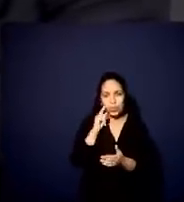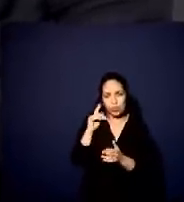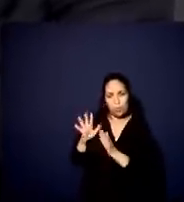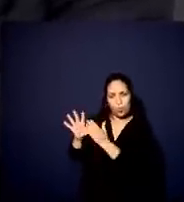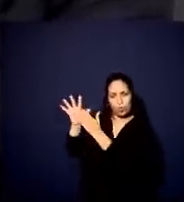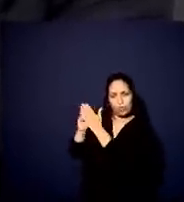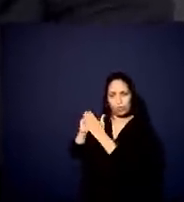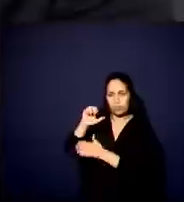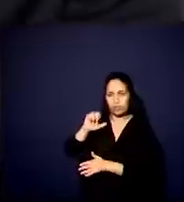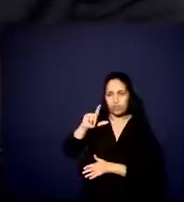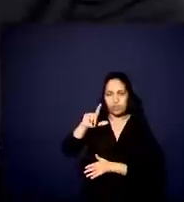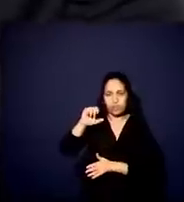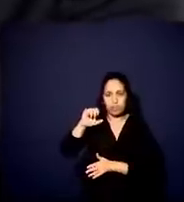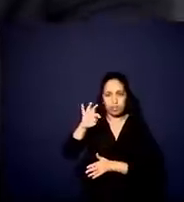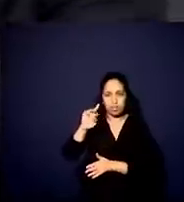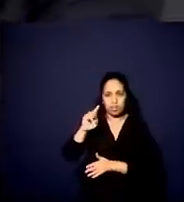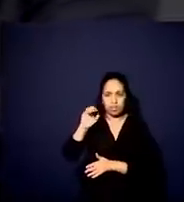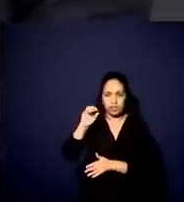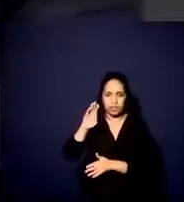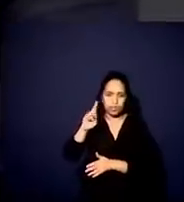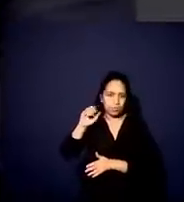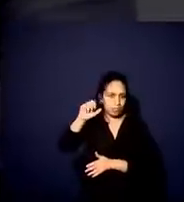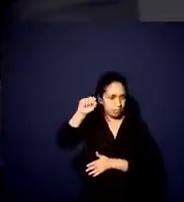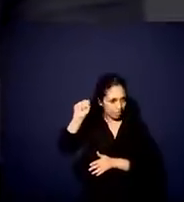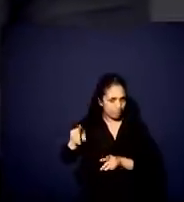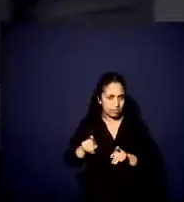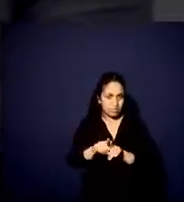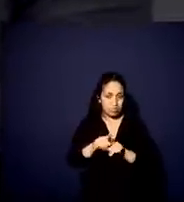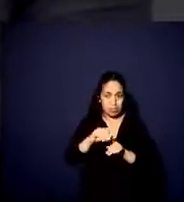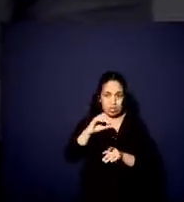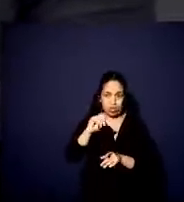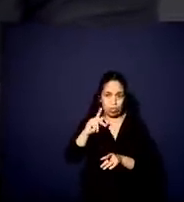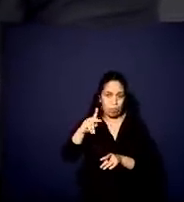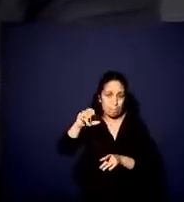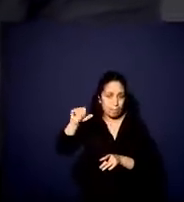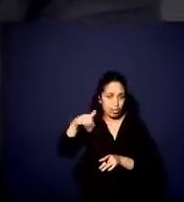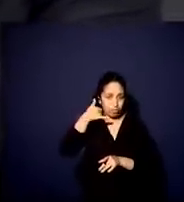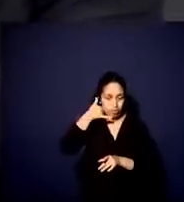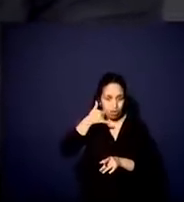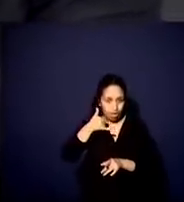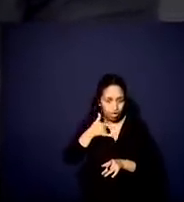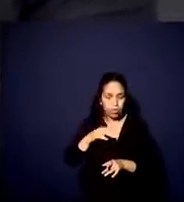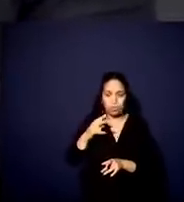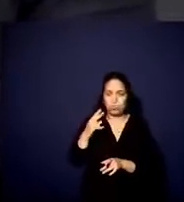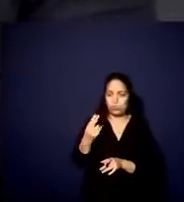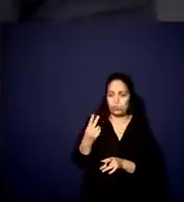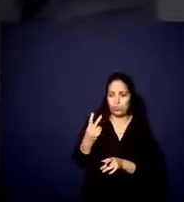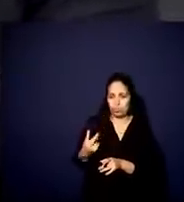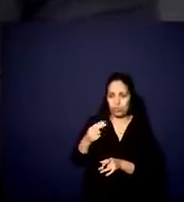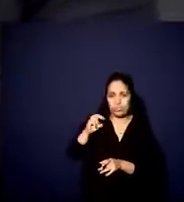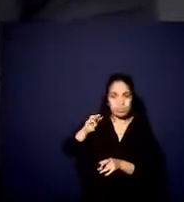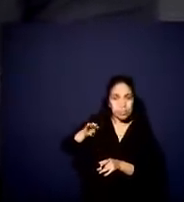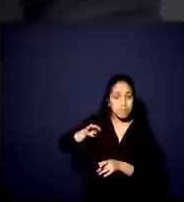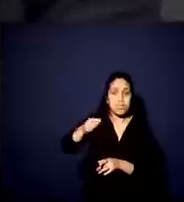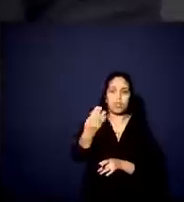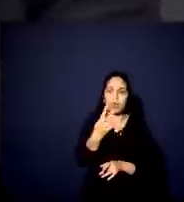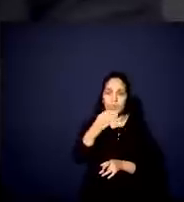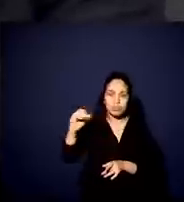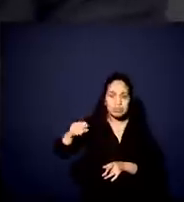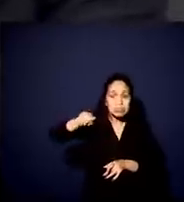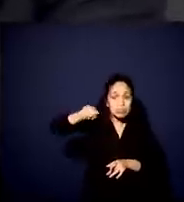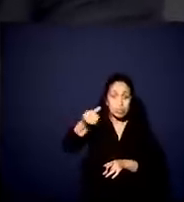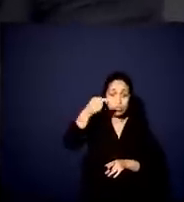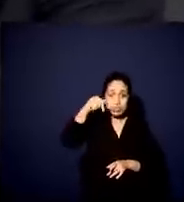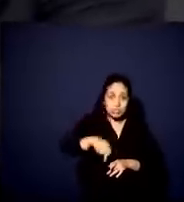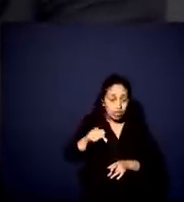da Eletrobras. Fizemos a privatização da Coppel Telecom, foi uma privatização grande, de R$ 2 bilhões e R$ 400 milhões aqui na Bolsa, já